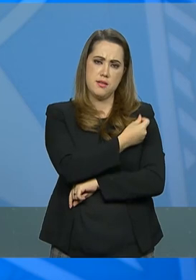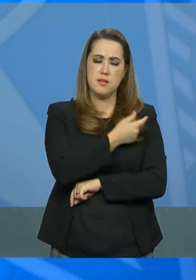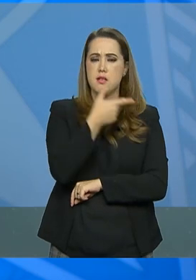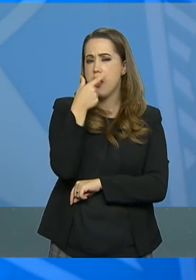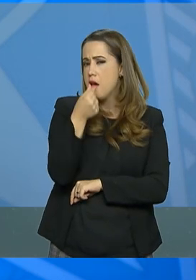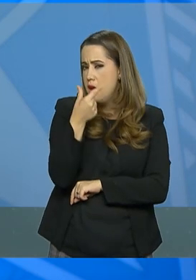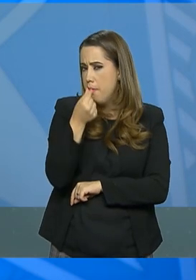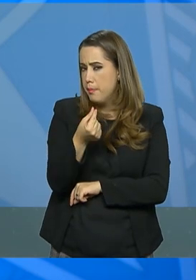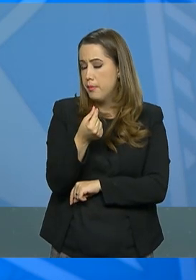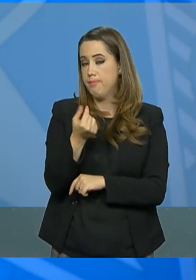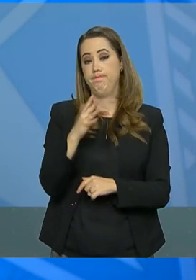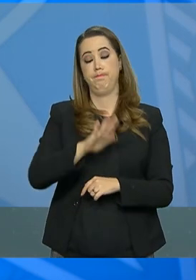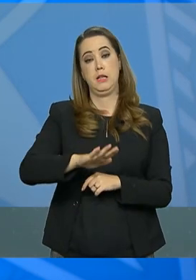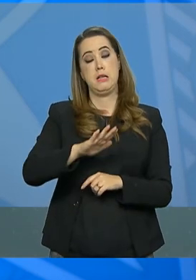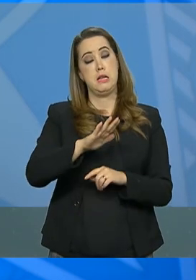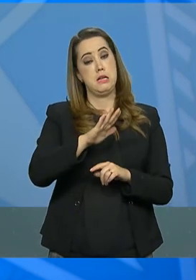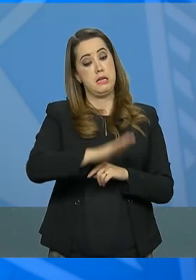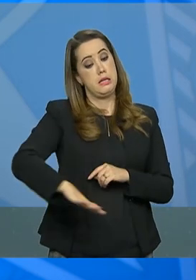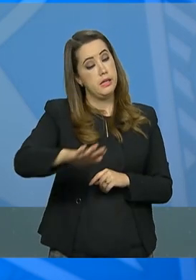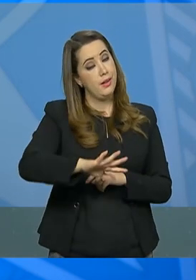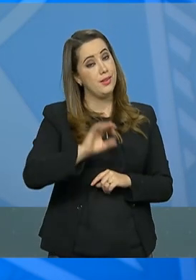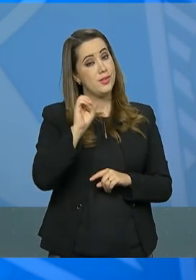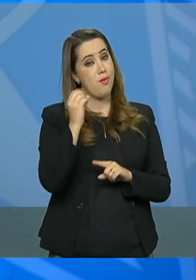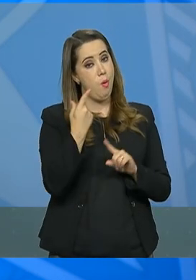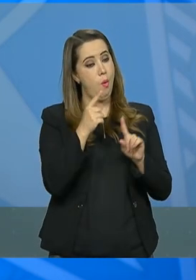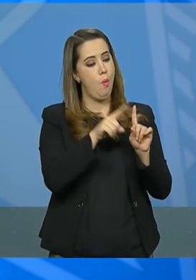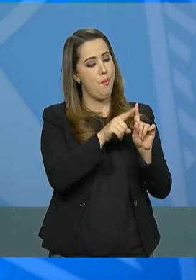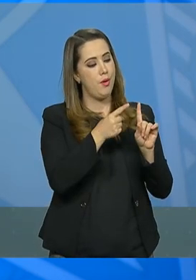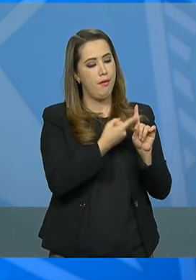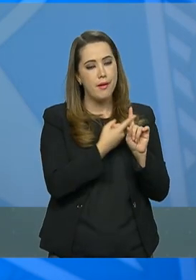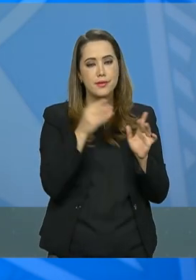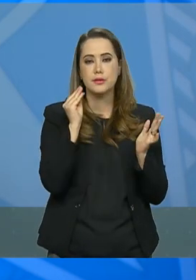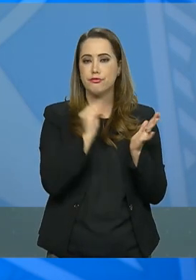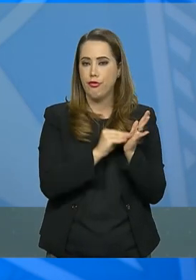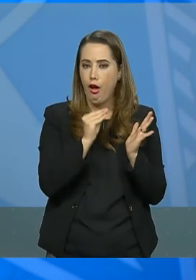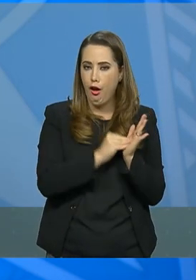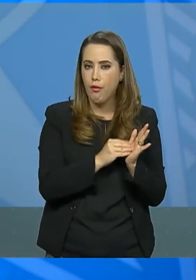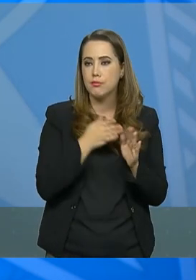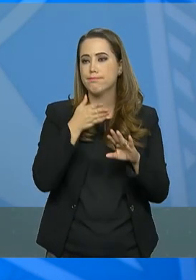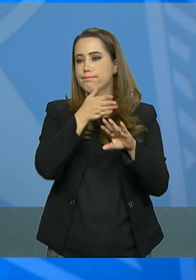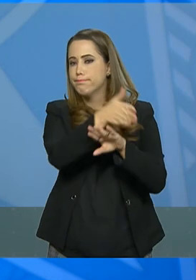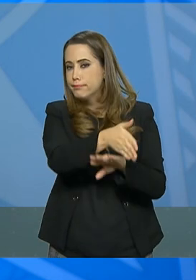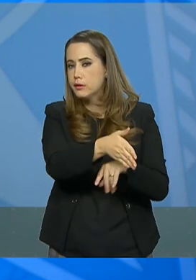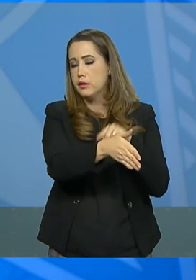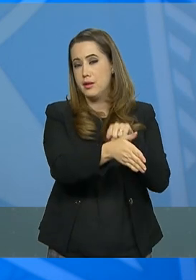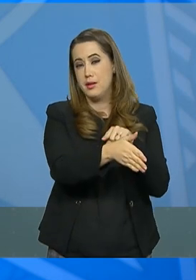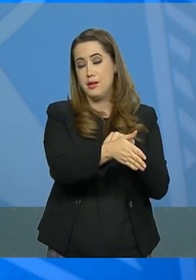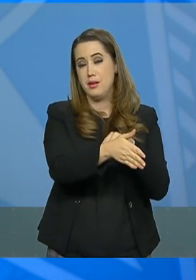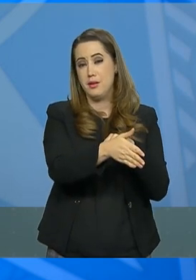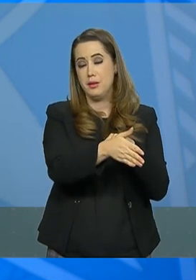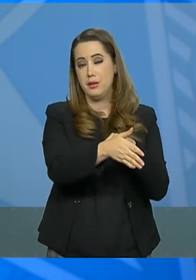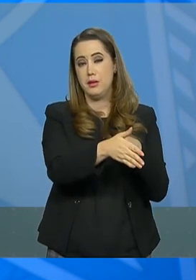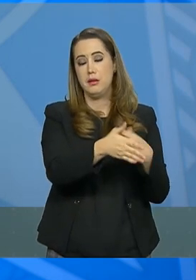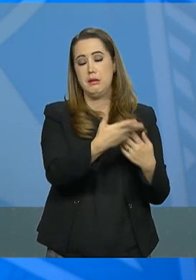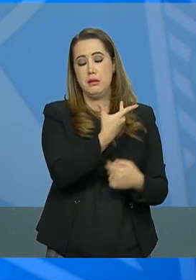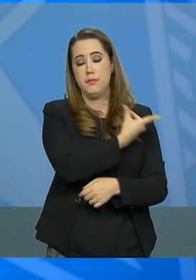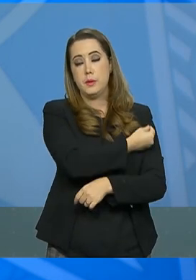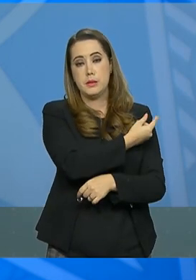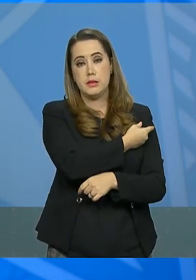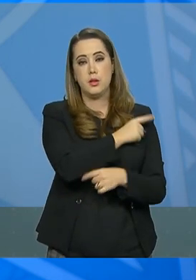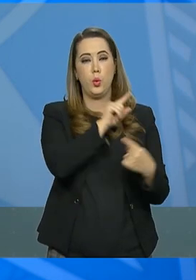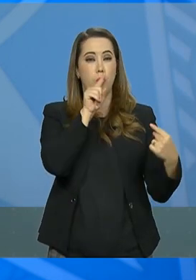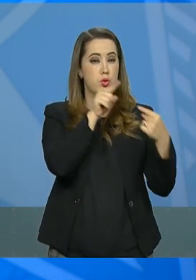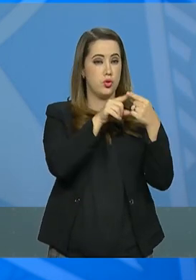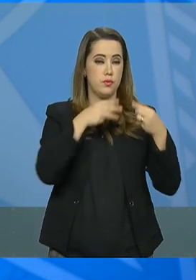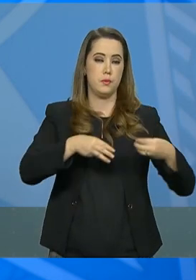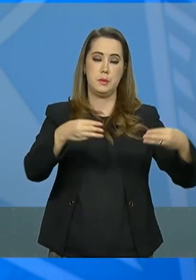atingiram, até o momento, a meta de vacinação do Ministério da Saúde. A meta de vacinação do Ministério da